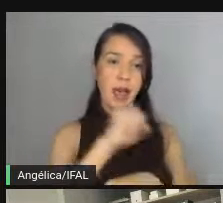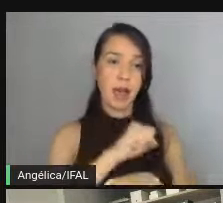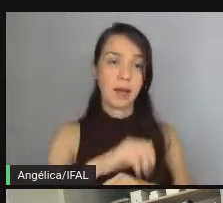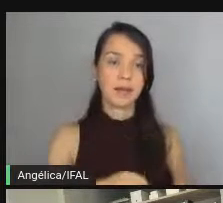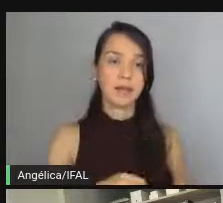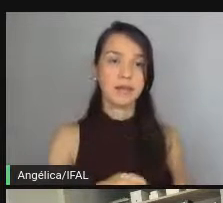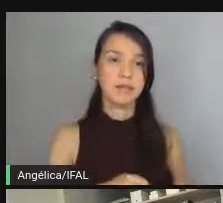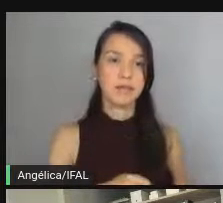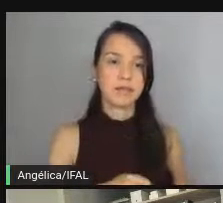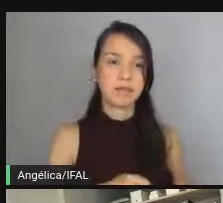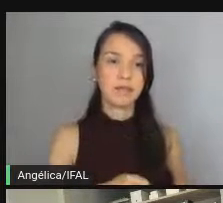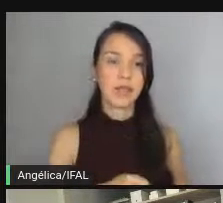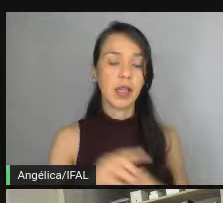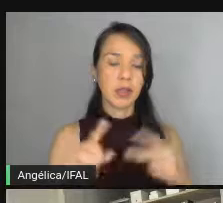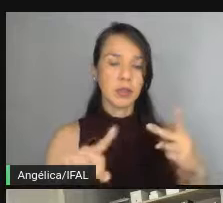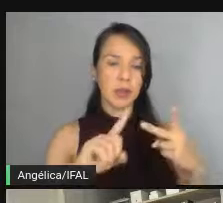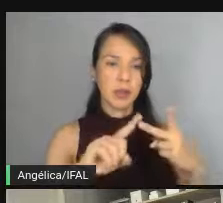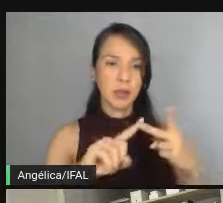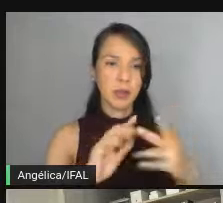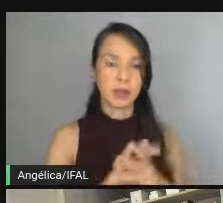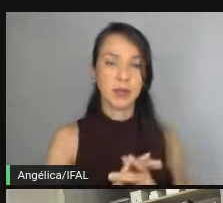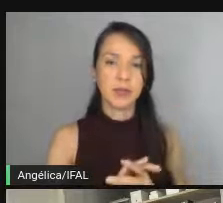Perfeito. Número um. Segundo ponto.